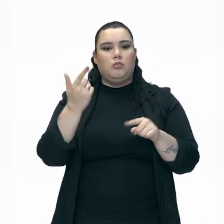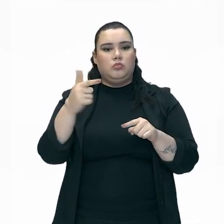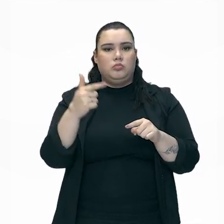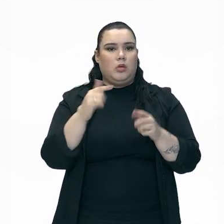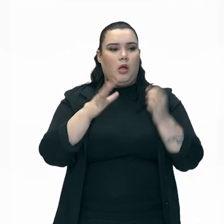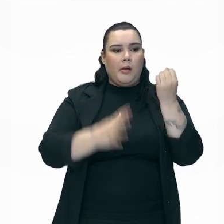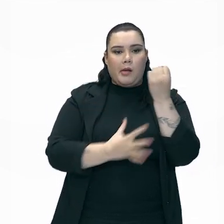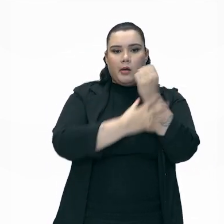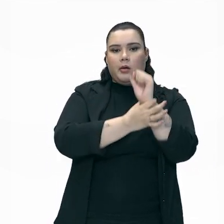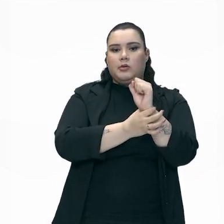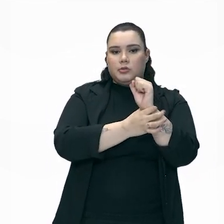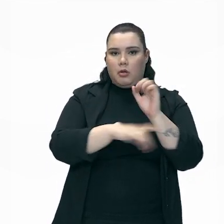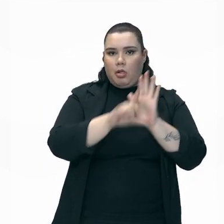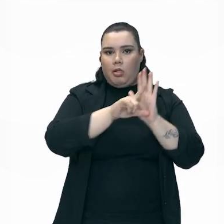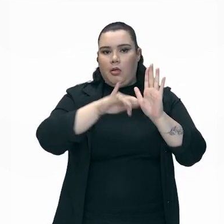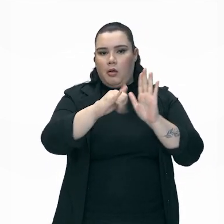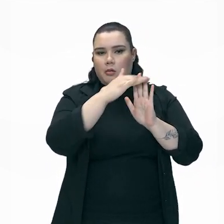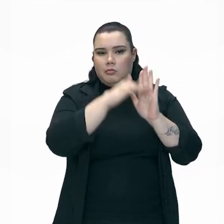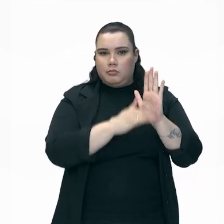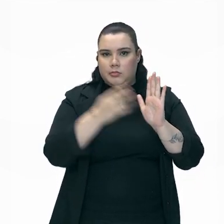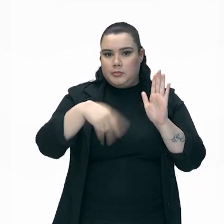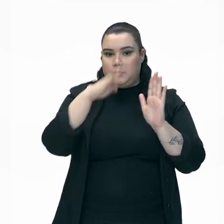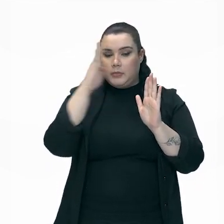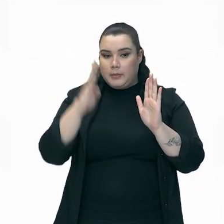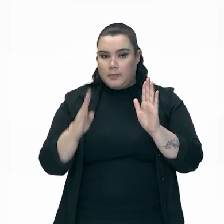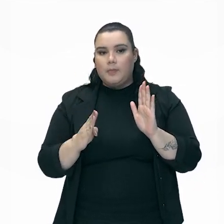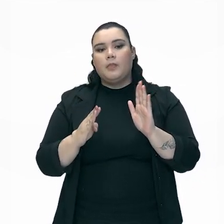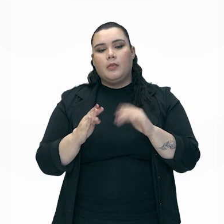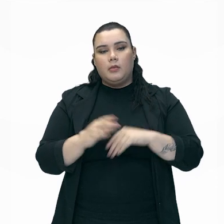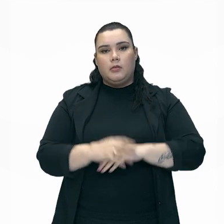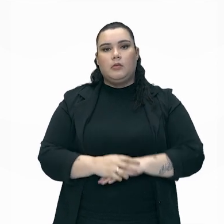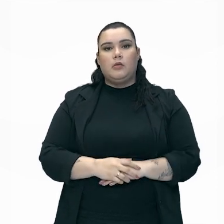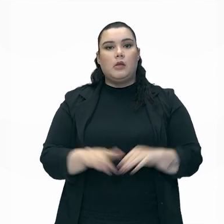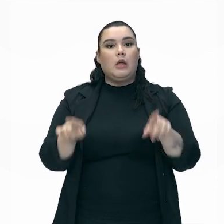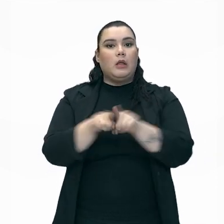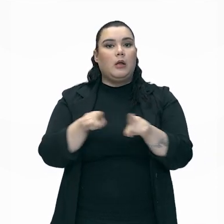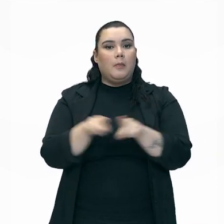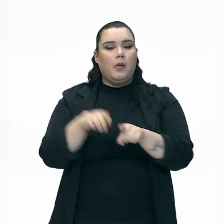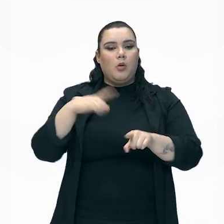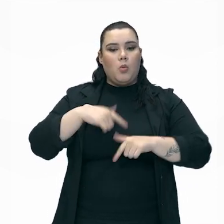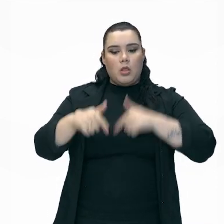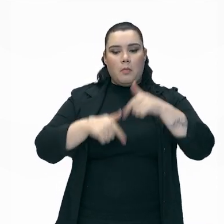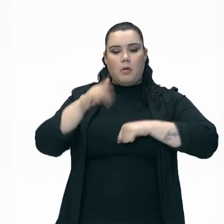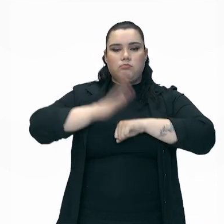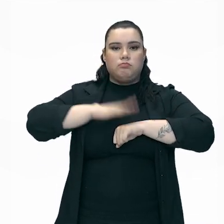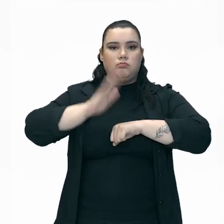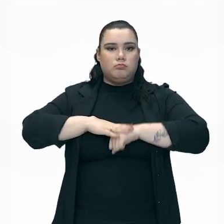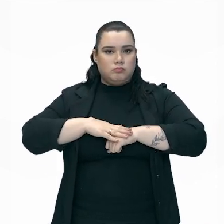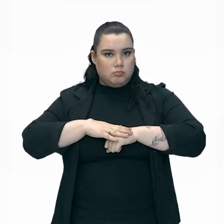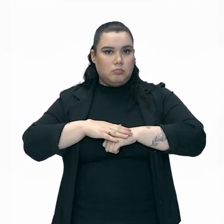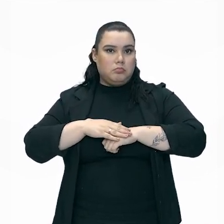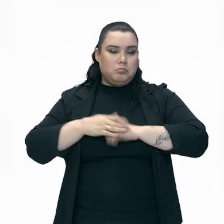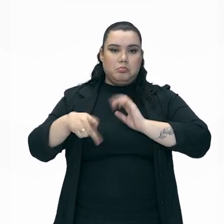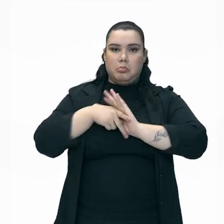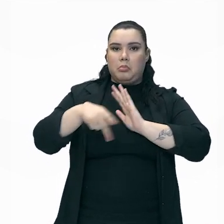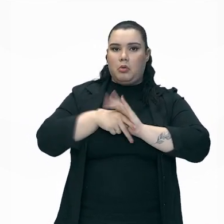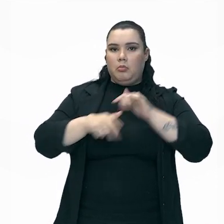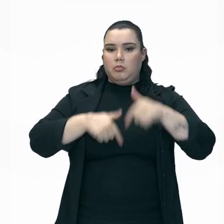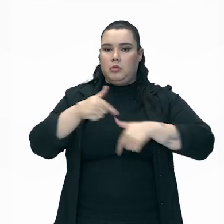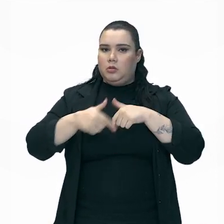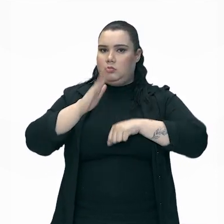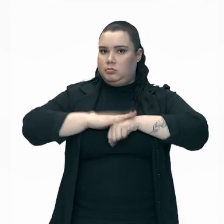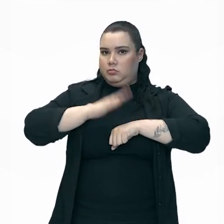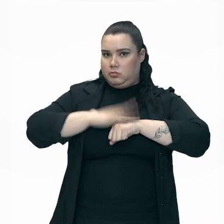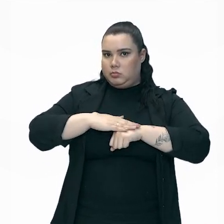as garantias legais, no caso aqui do Brasil. Mas também existe o trabalho autônomo, que é quando a pessoa trabalha por conta